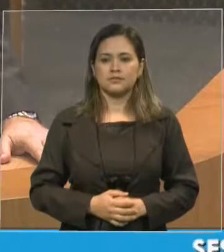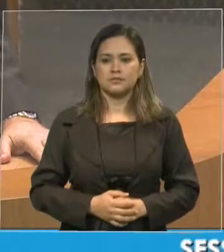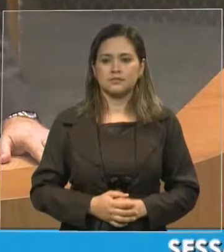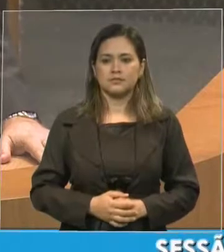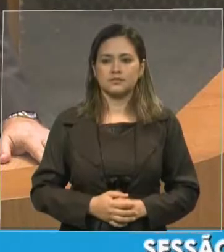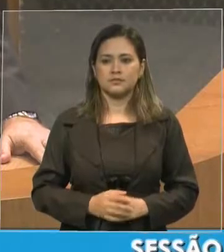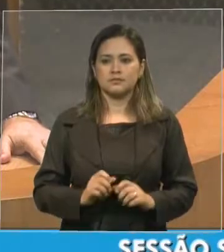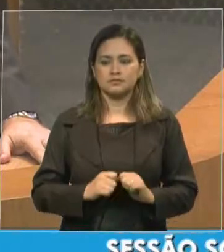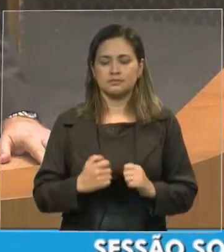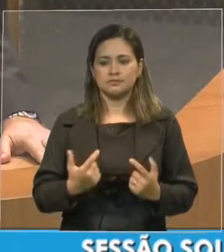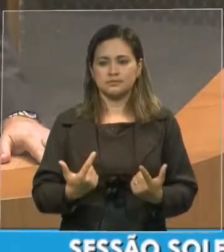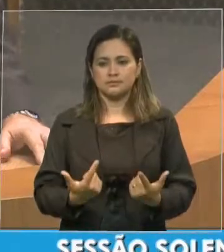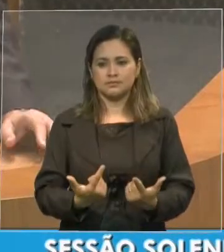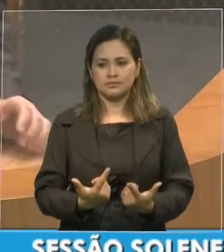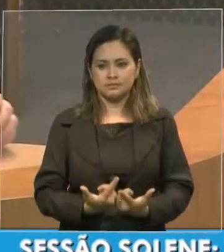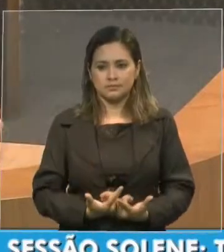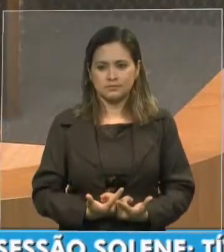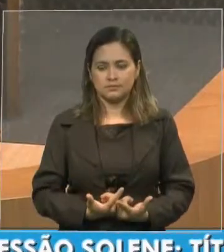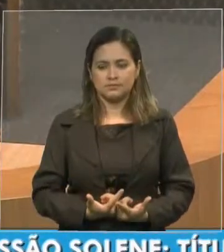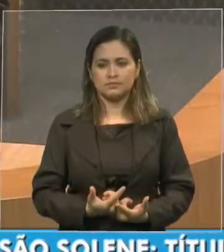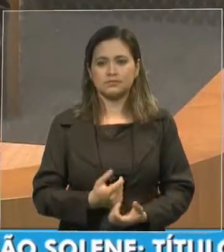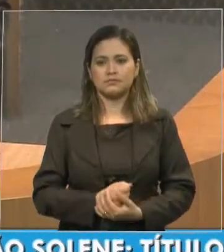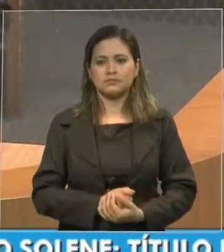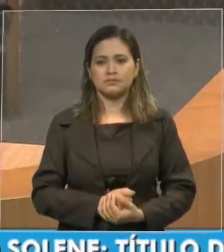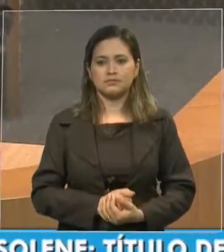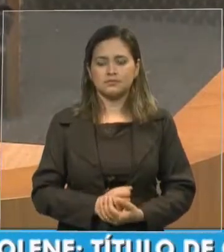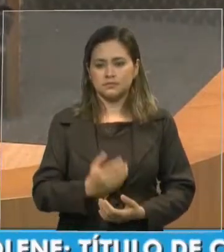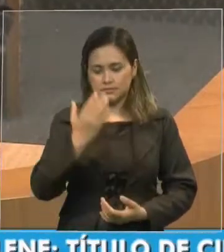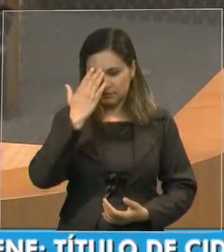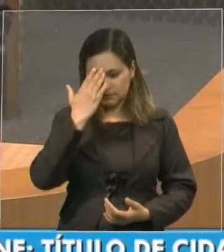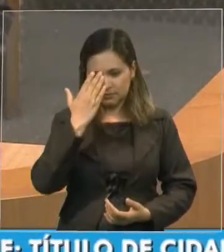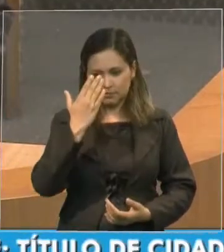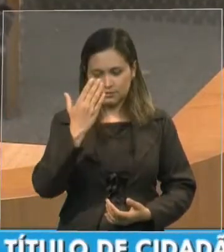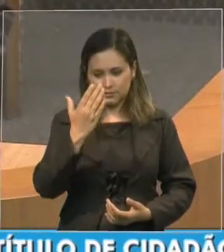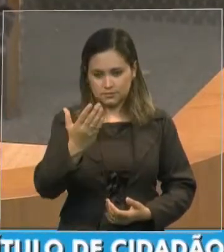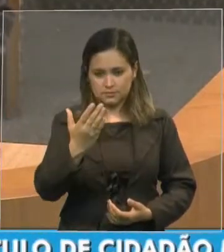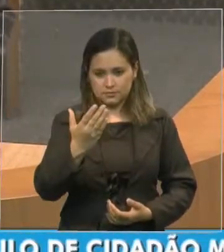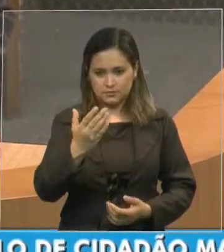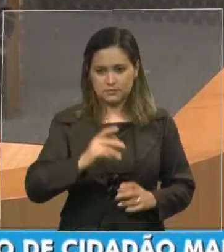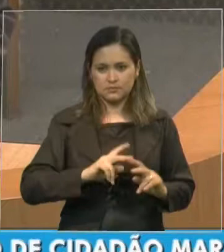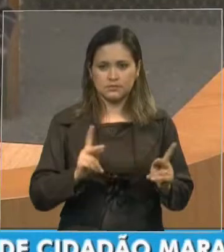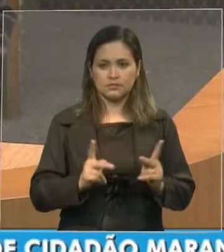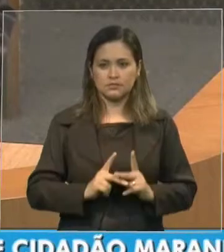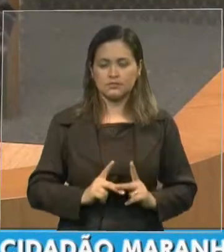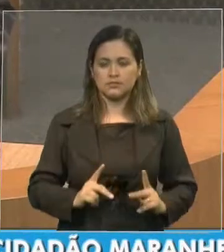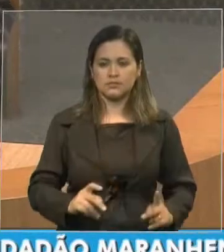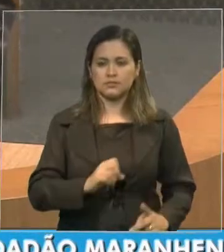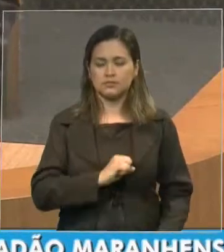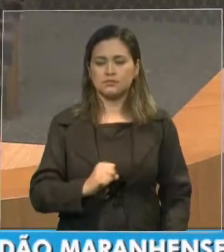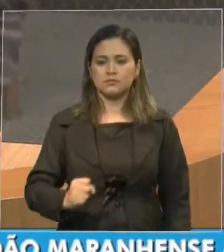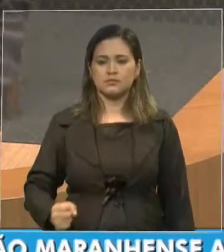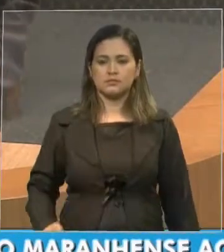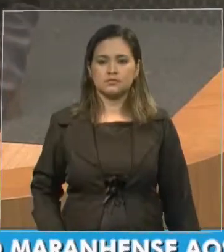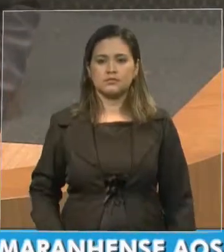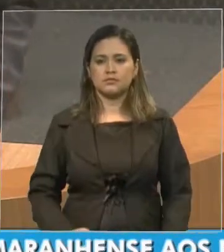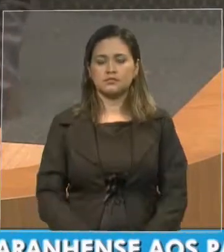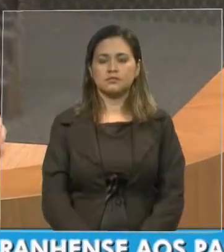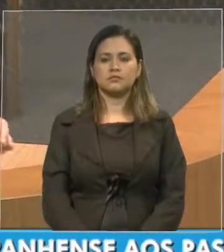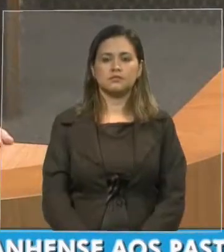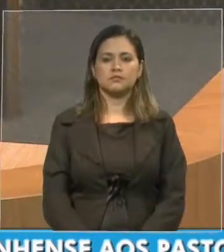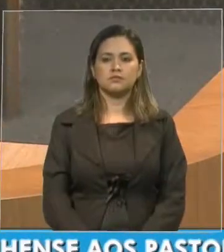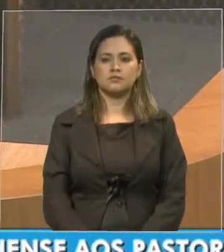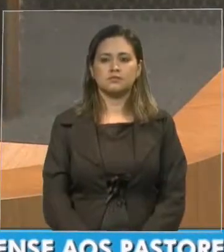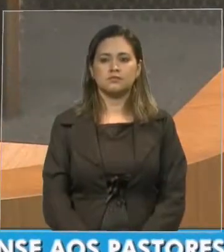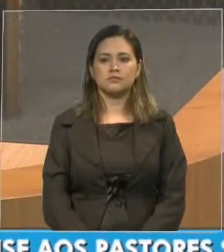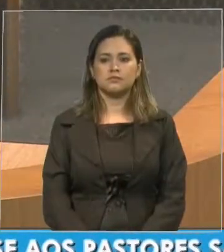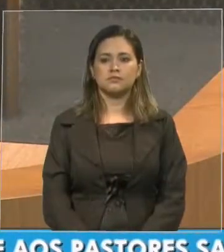casa do povo do Estado do Maranhão, muito obrigado e a paz do Senhor. Como é